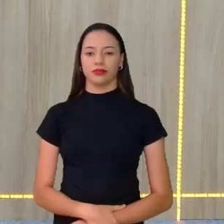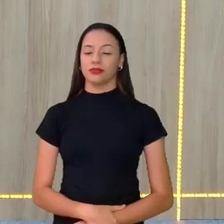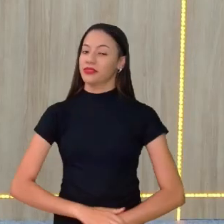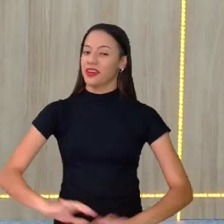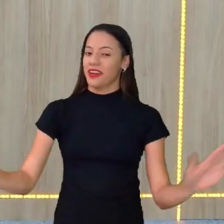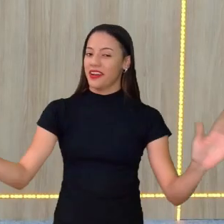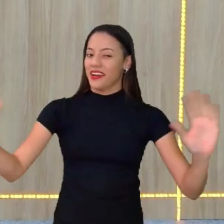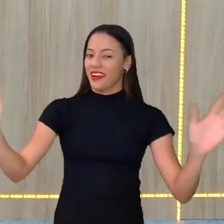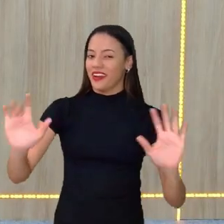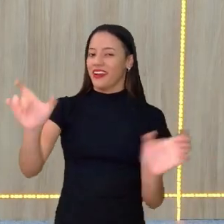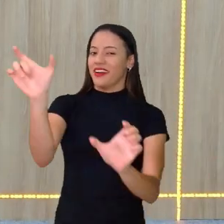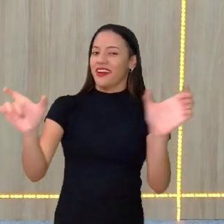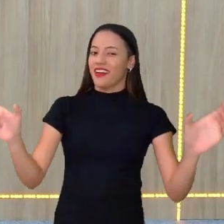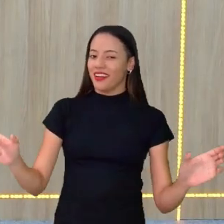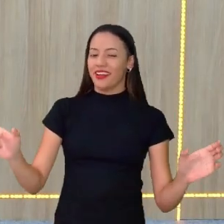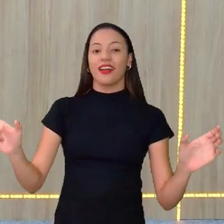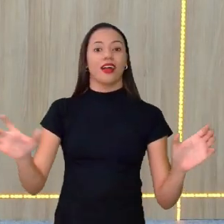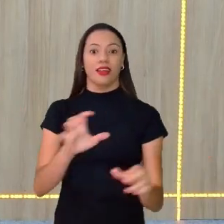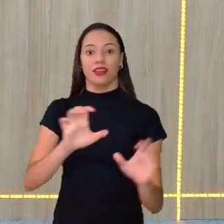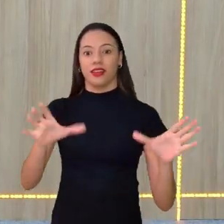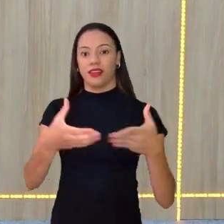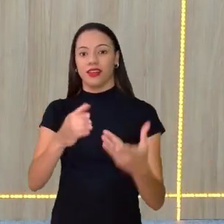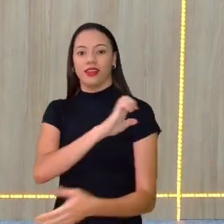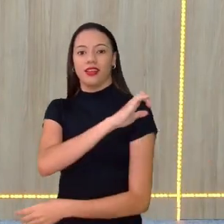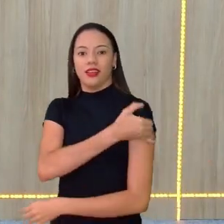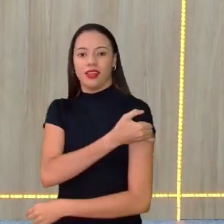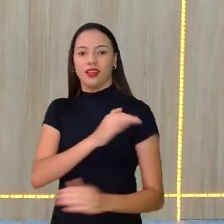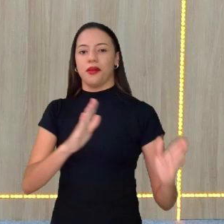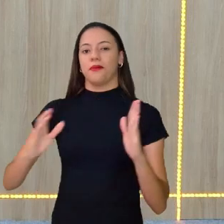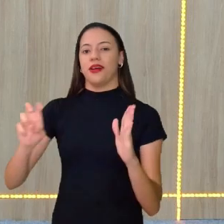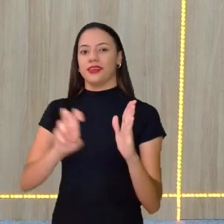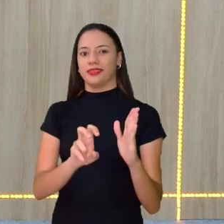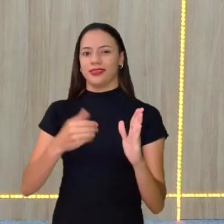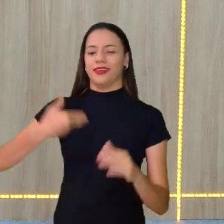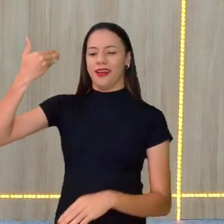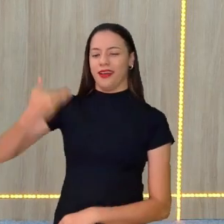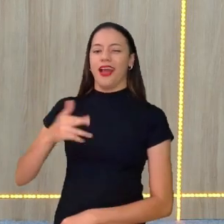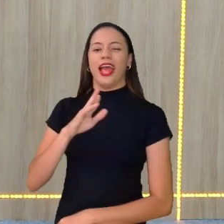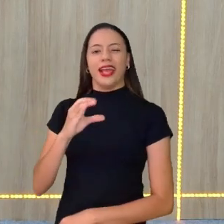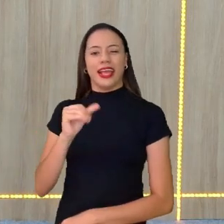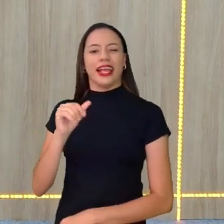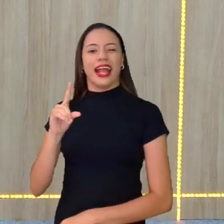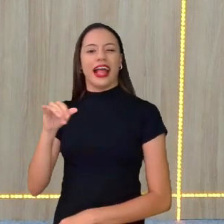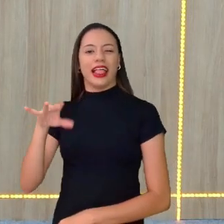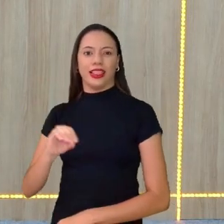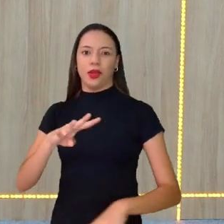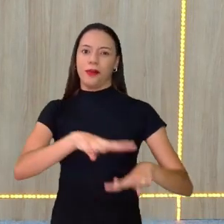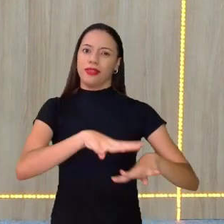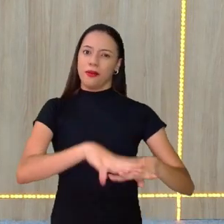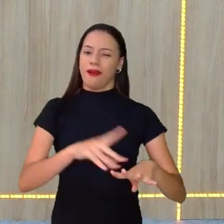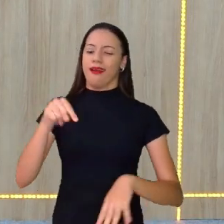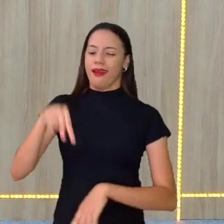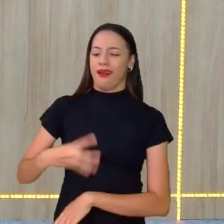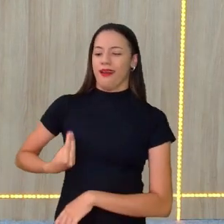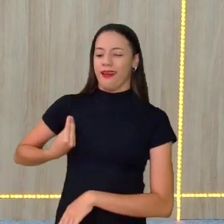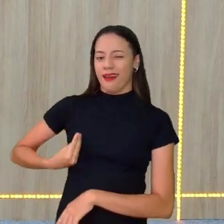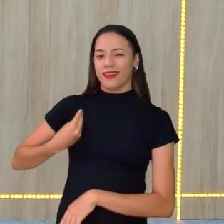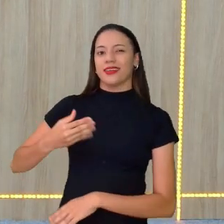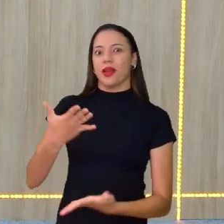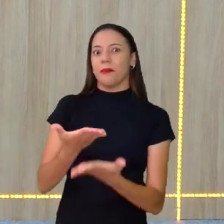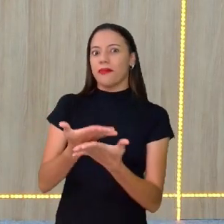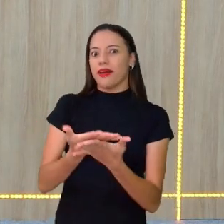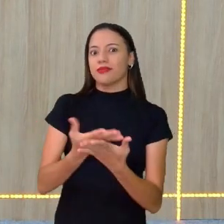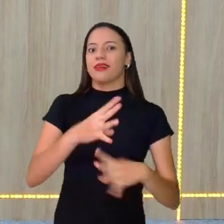Olá, queridinhos do EJA, módulo 5, Ricardinho Matemática na área com vocês, com o tema hoje,